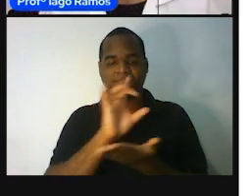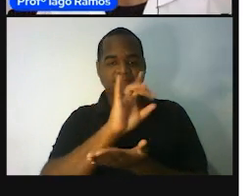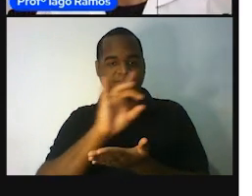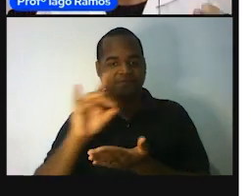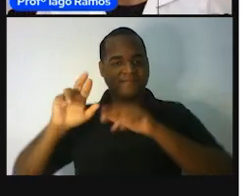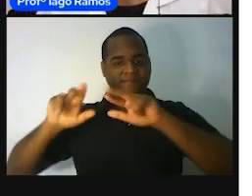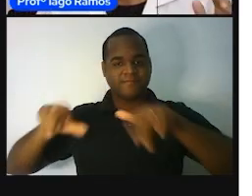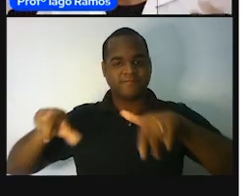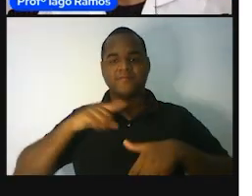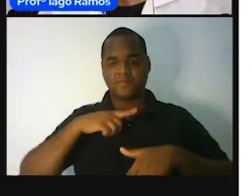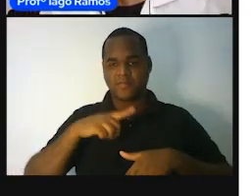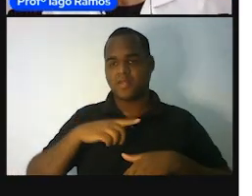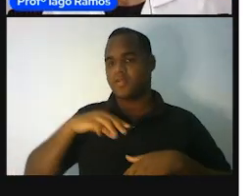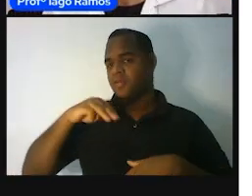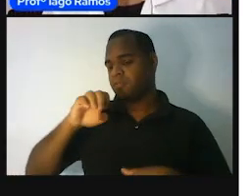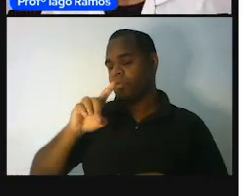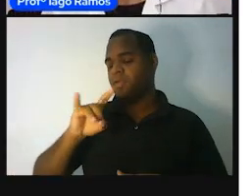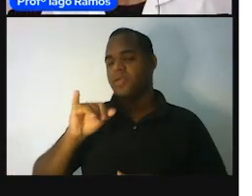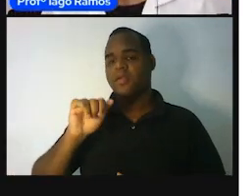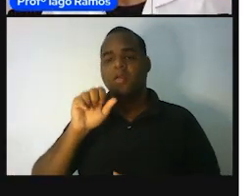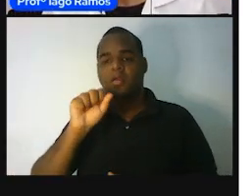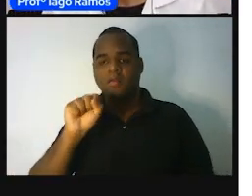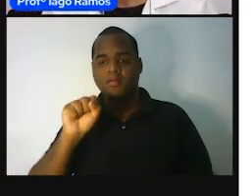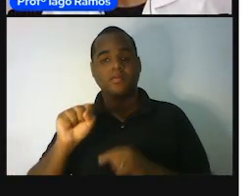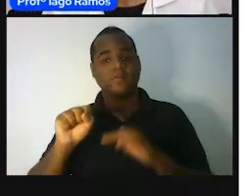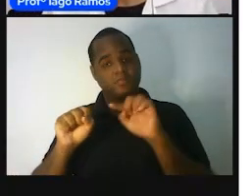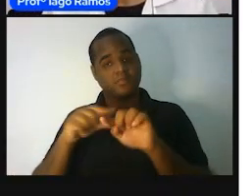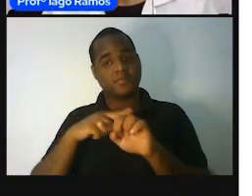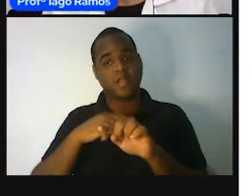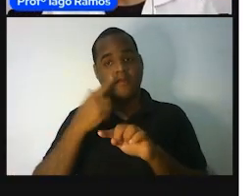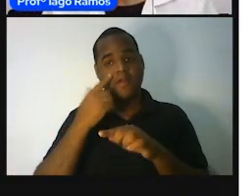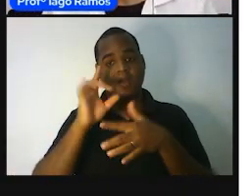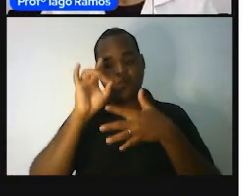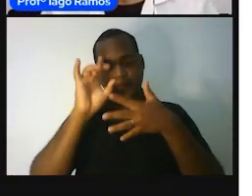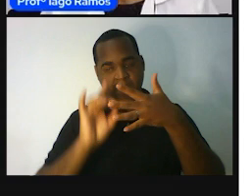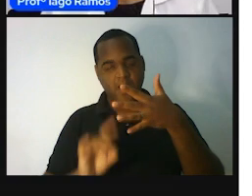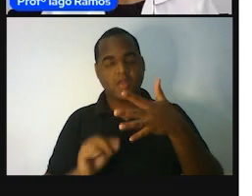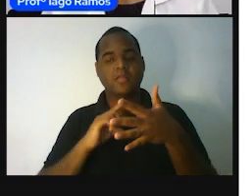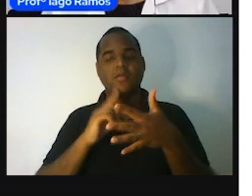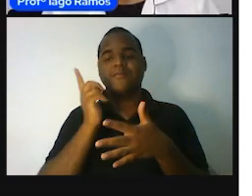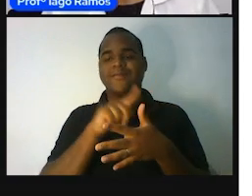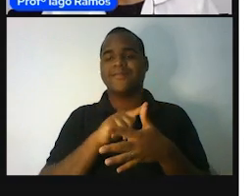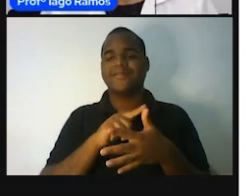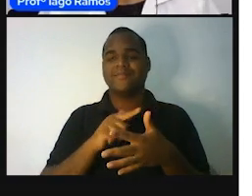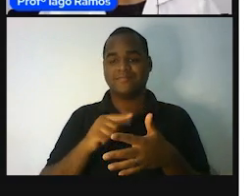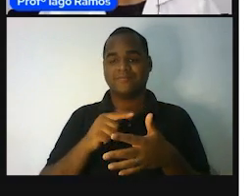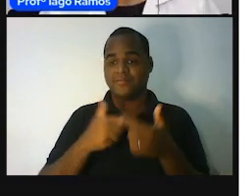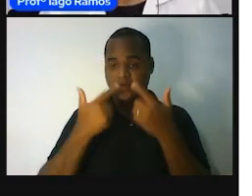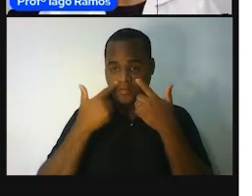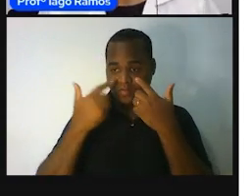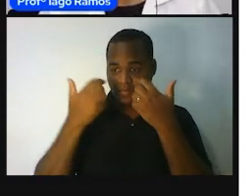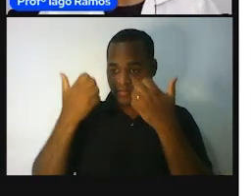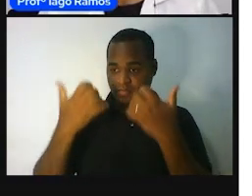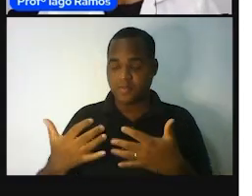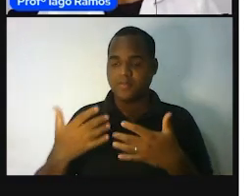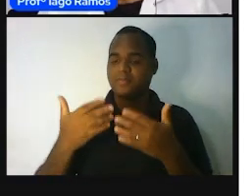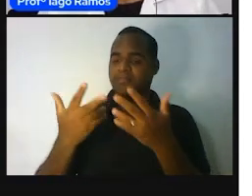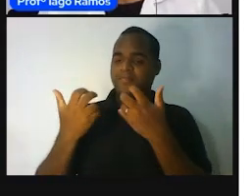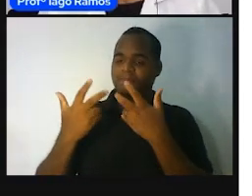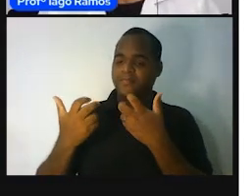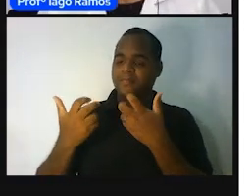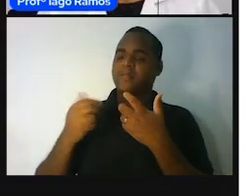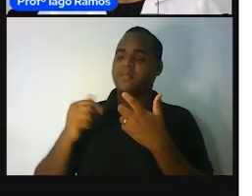nossa volta é medida, é só você olhar direitinho e você vai conseguir receber isso.